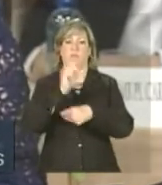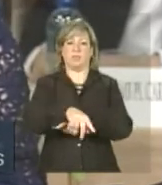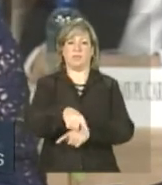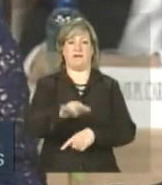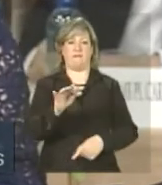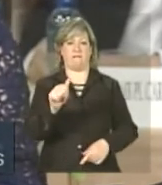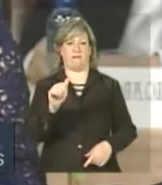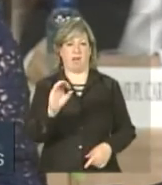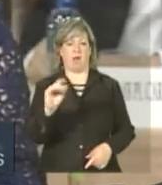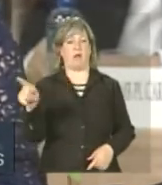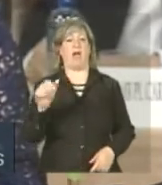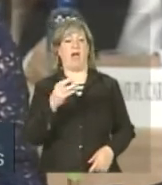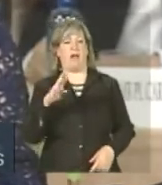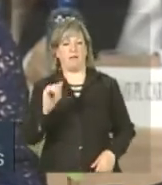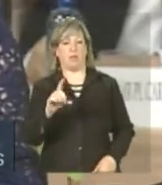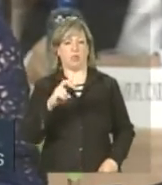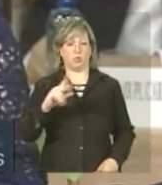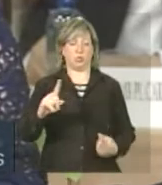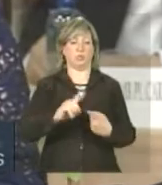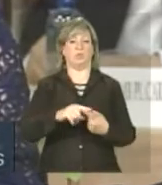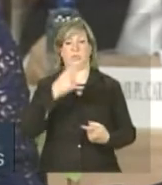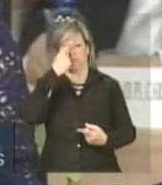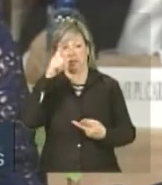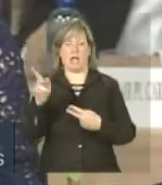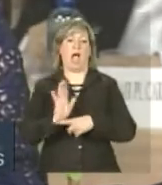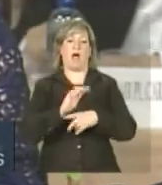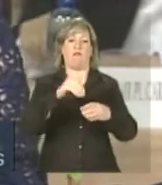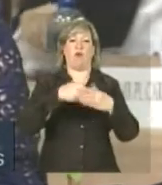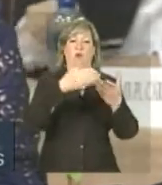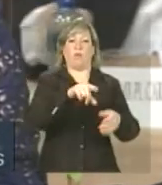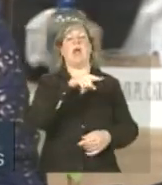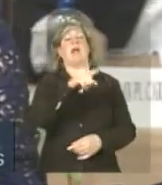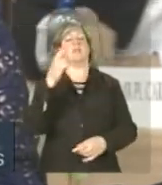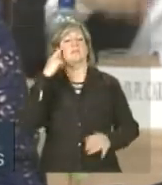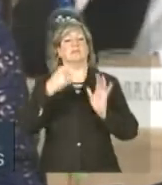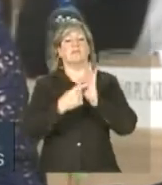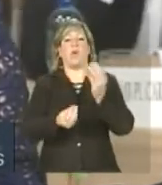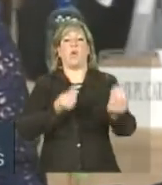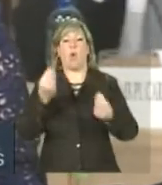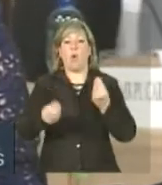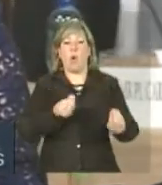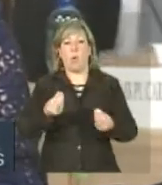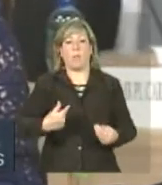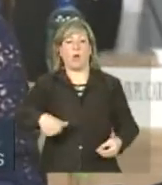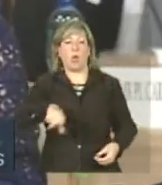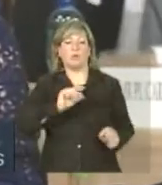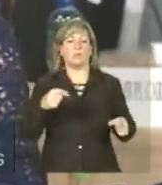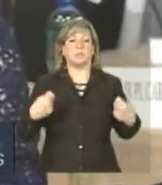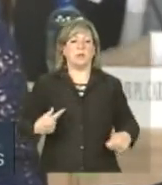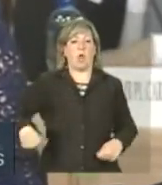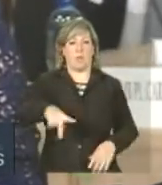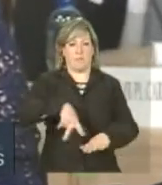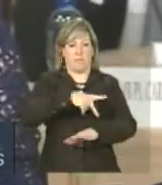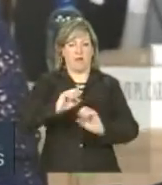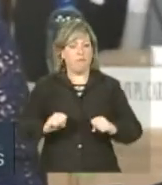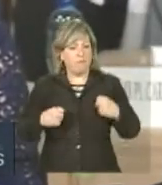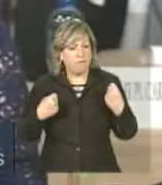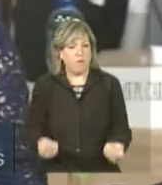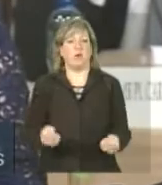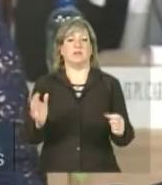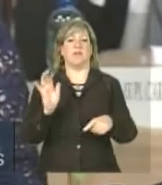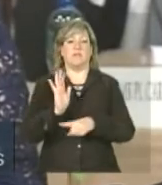da África do Sul e da Índia, refletirá as visões de nossos países nos esforços de